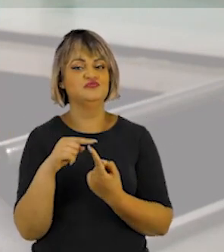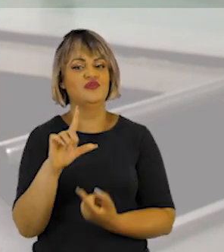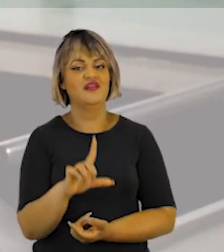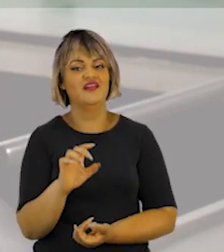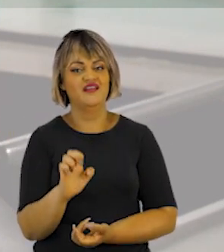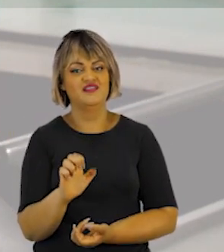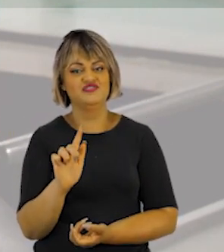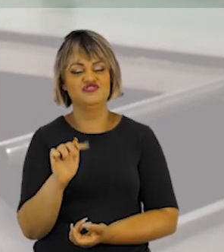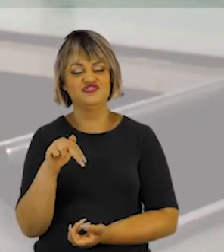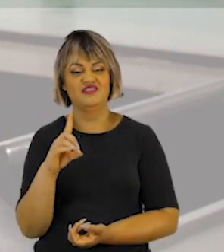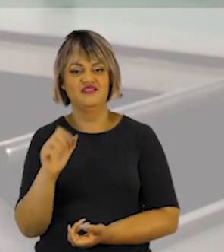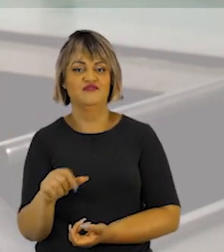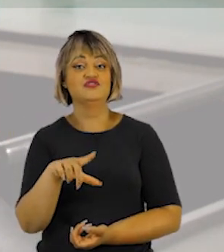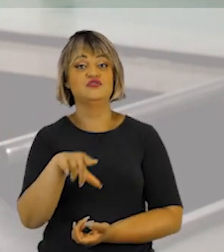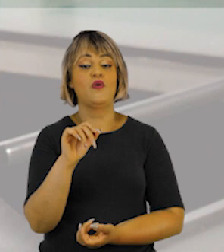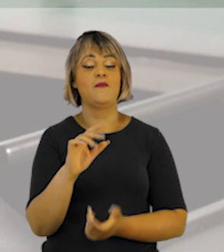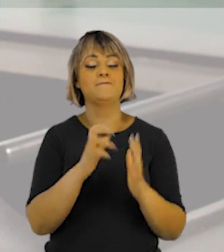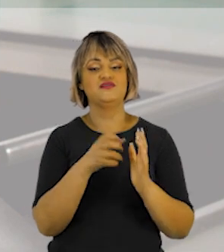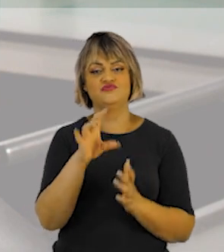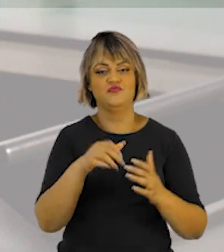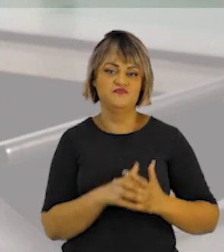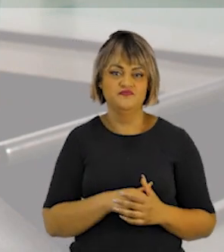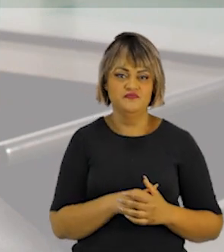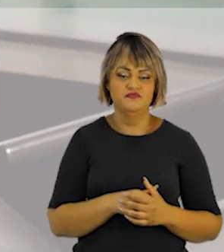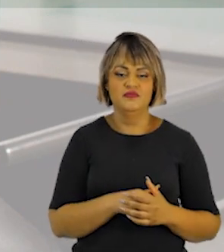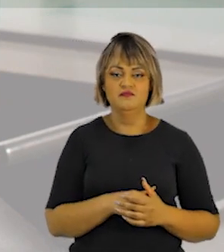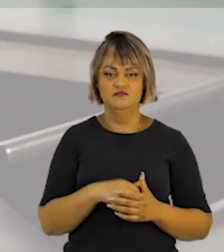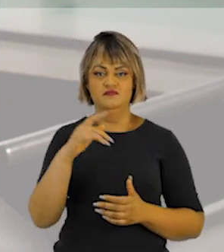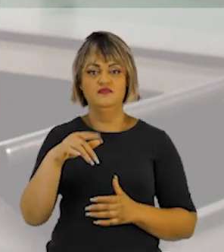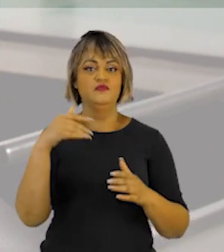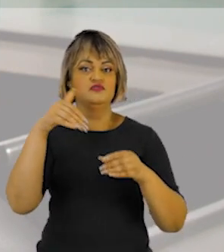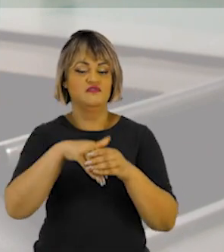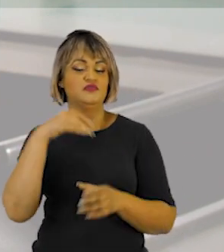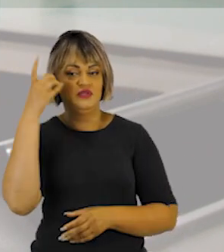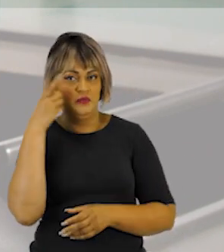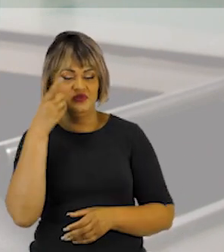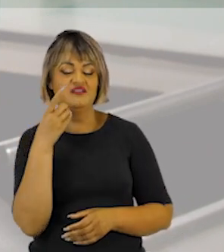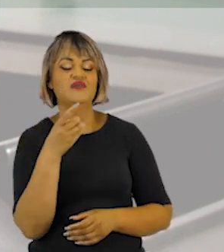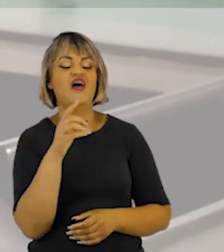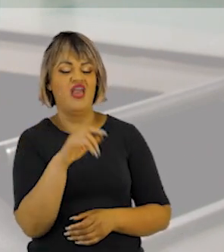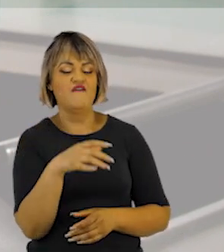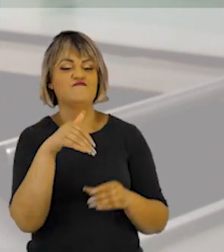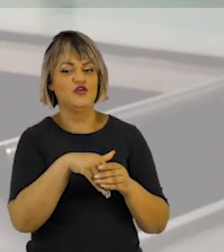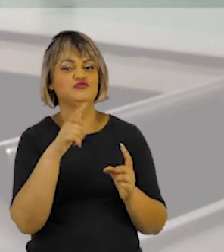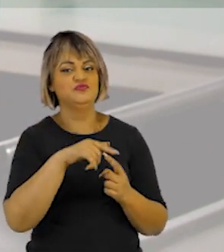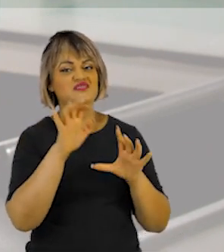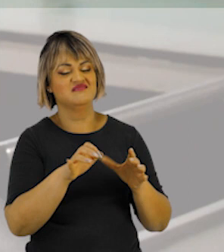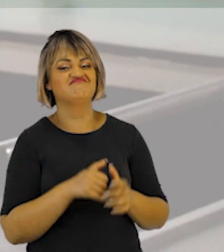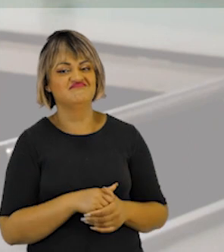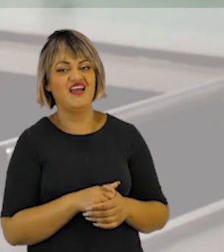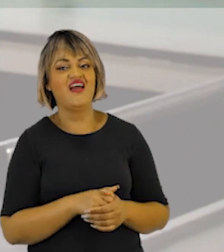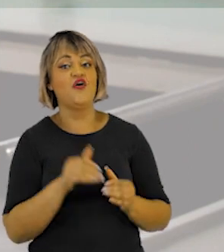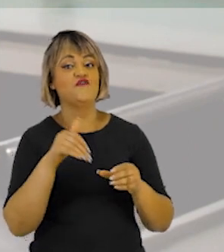com os votos de todos os candidatos do partido. Na verdade, todo voto que você dá no candidato a deputado é um voto de legenda, se a gente for analisar bem.